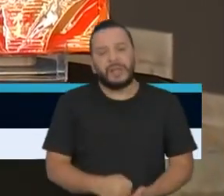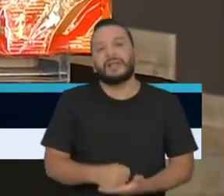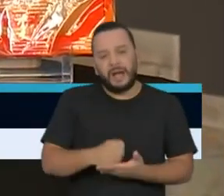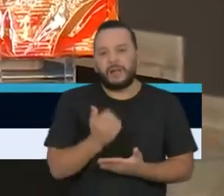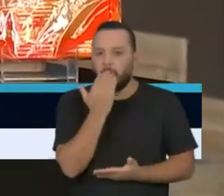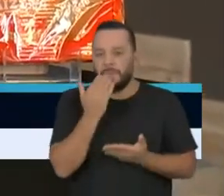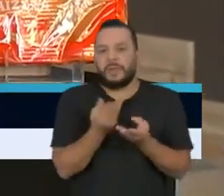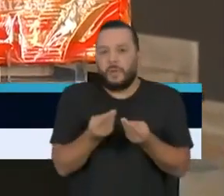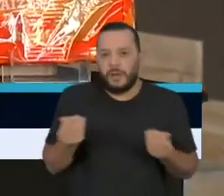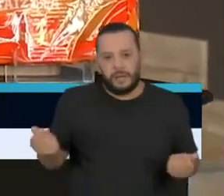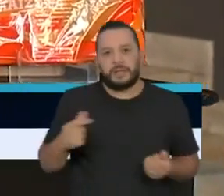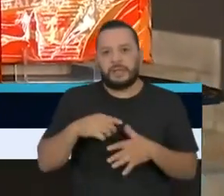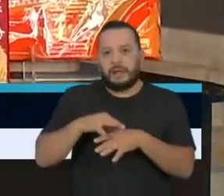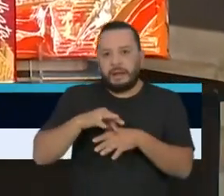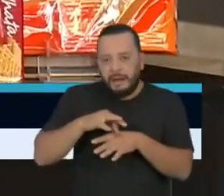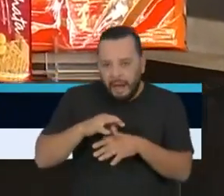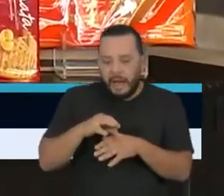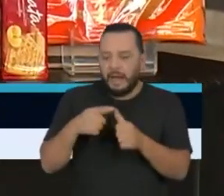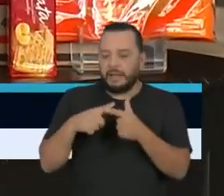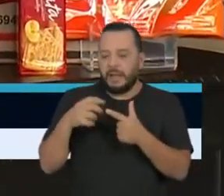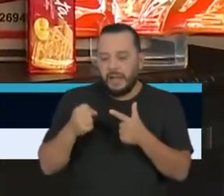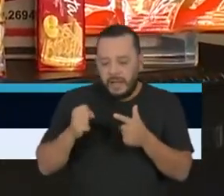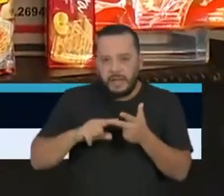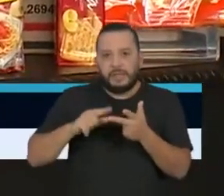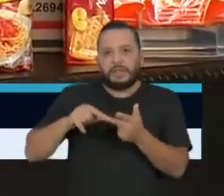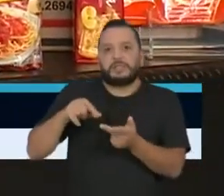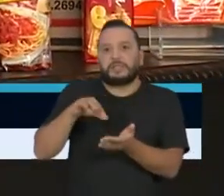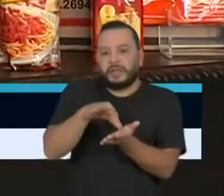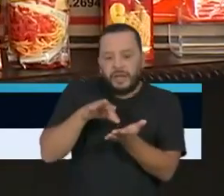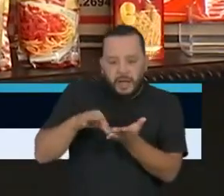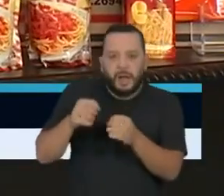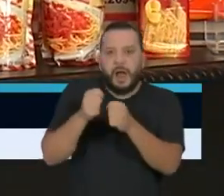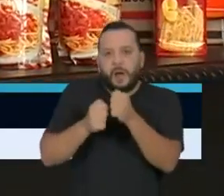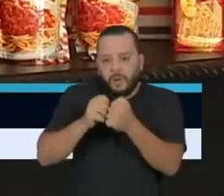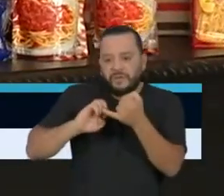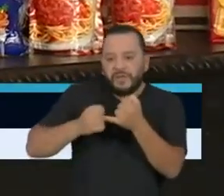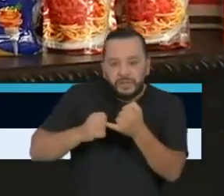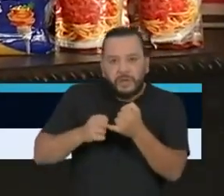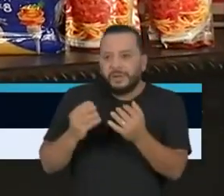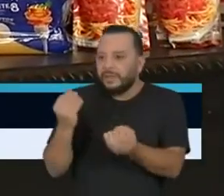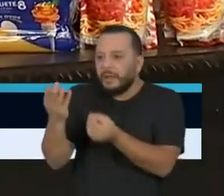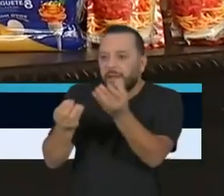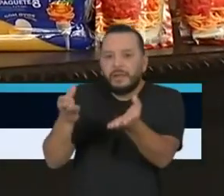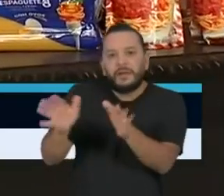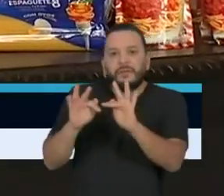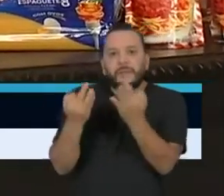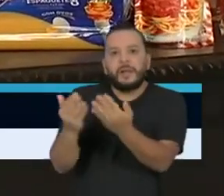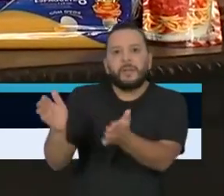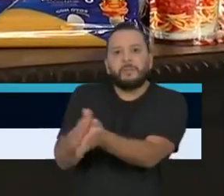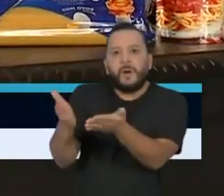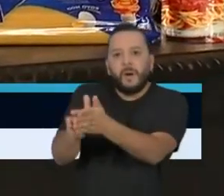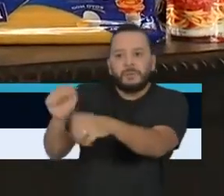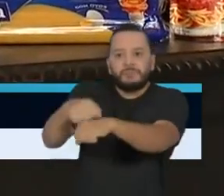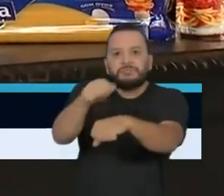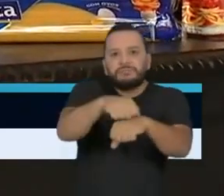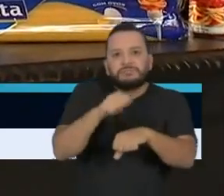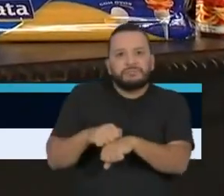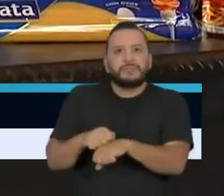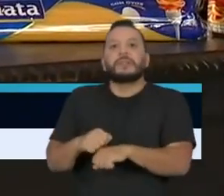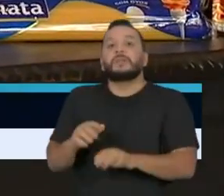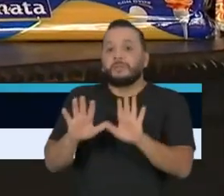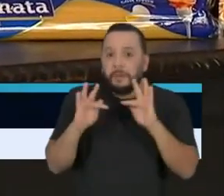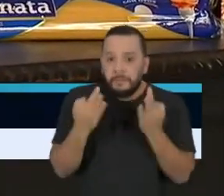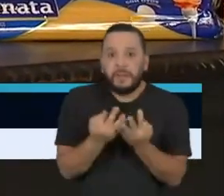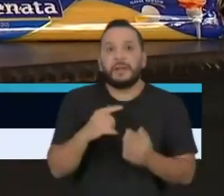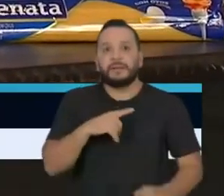leite, grãos que chegarão às famílias mais empobrecidas do Estado. Famílias que vivem com renda de até R